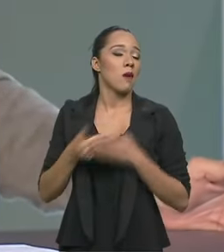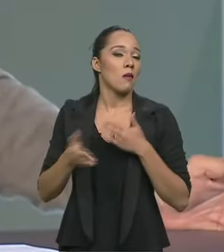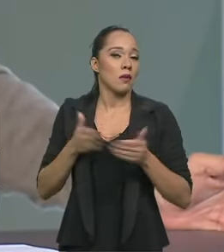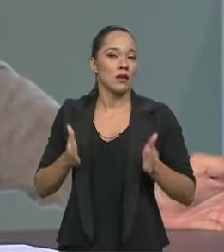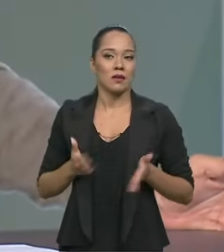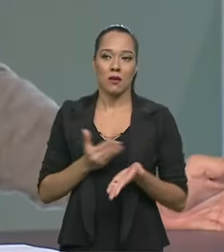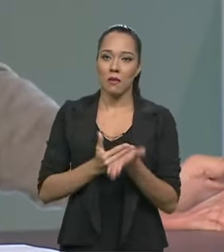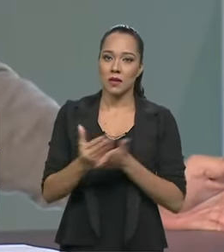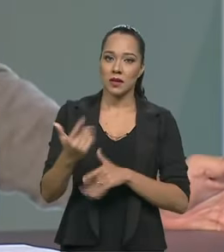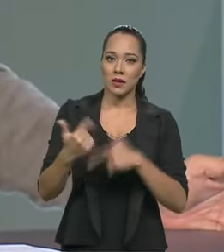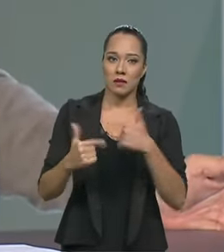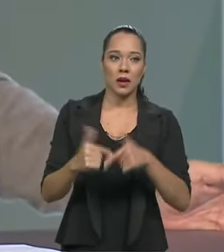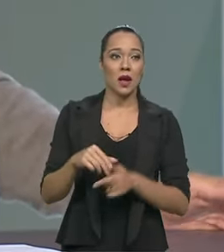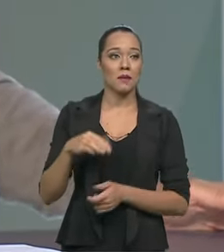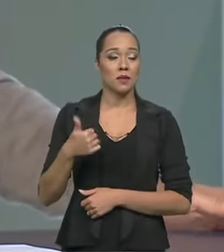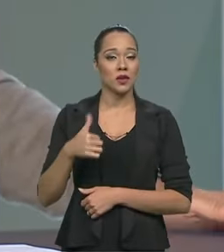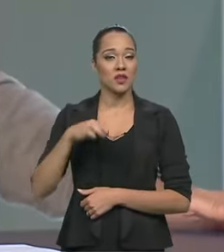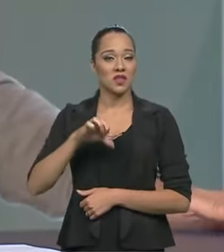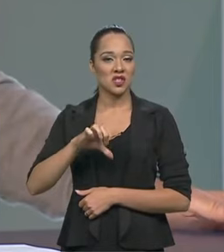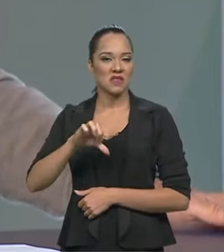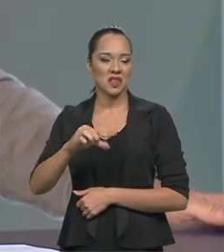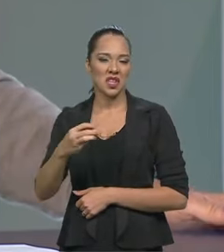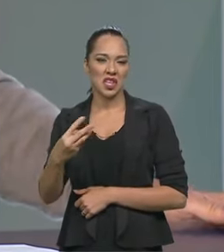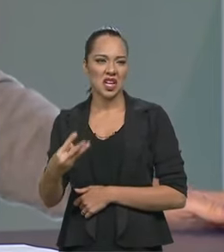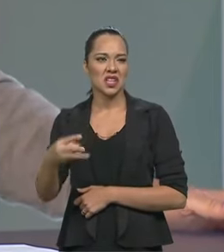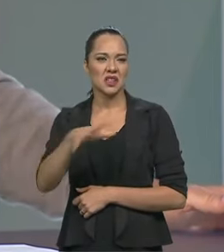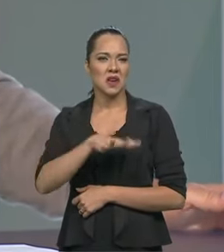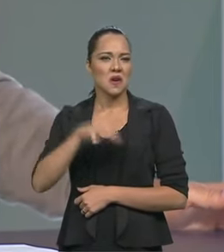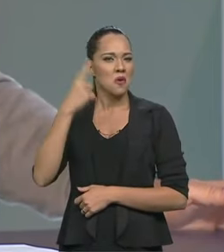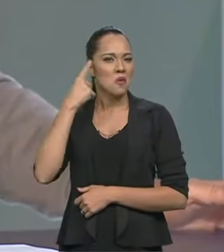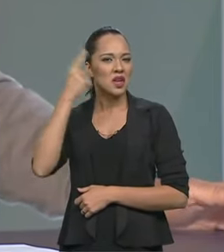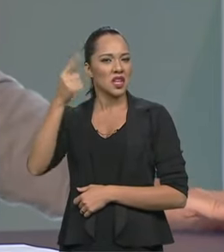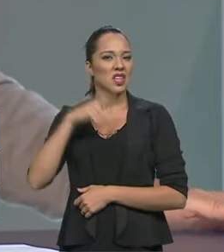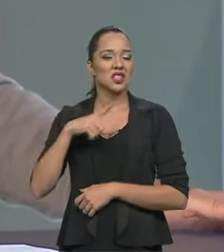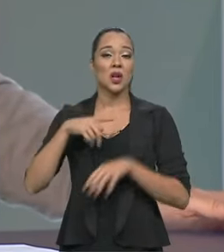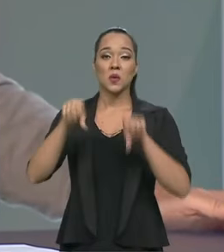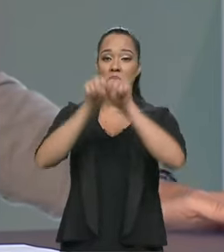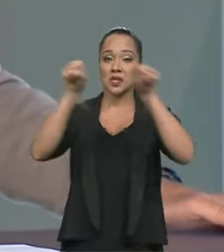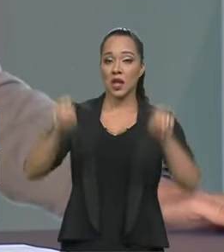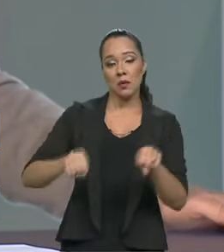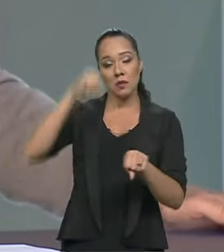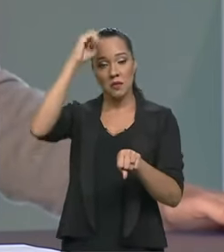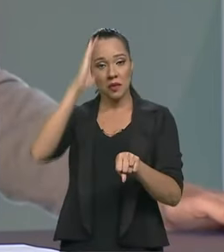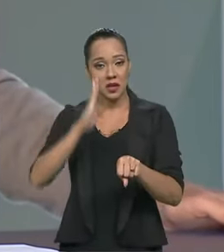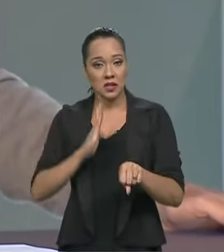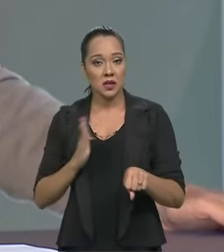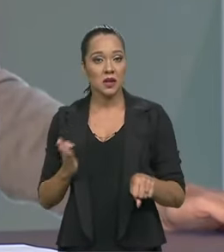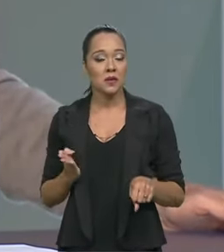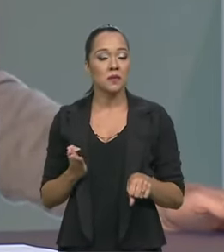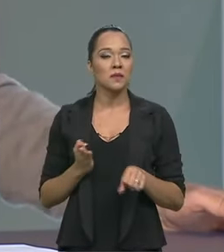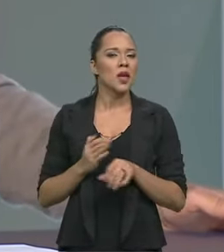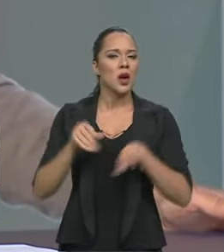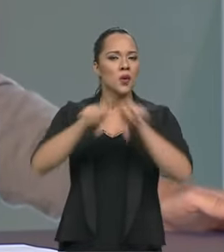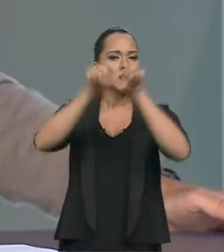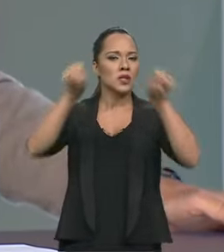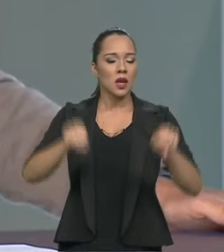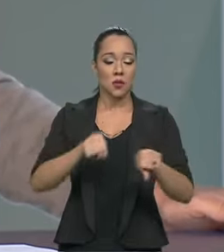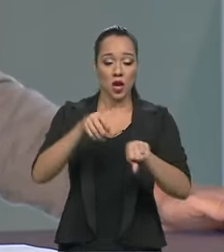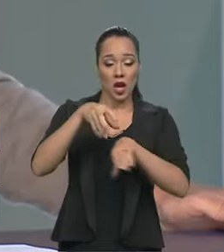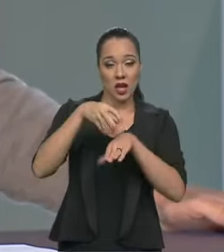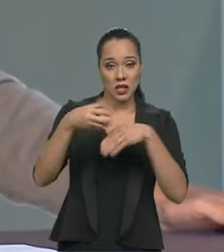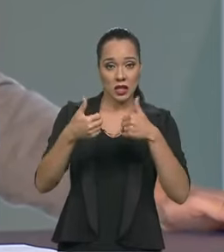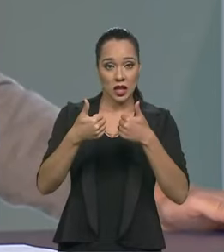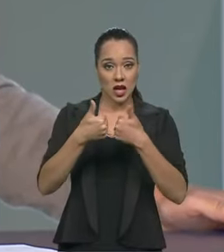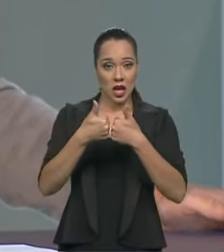trabalhar em 93 numa ideia de trazer um sistema para o Brasil onde as transportadoras nem